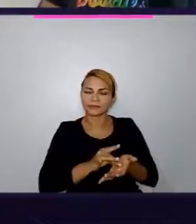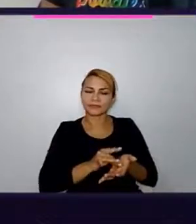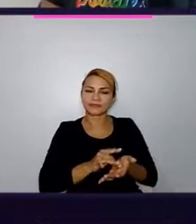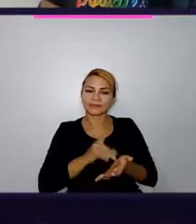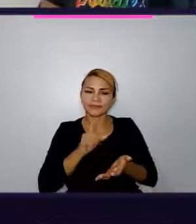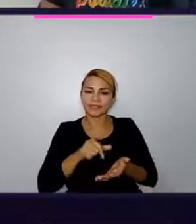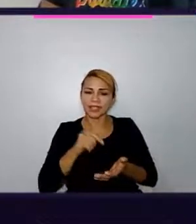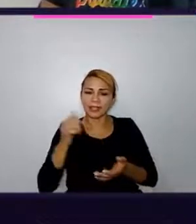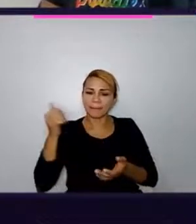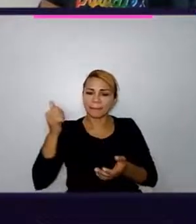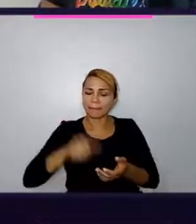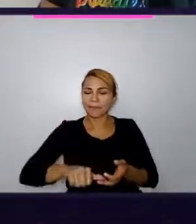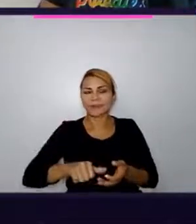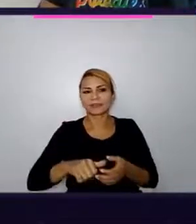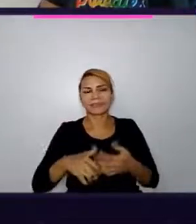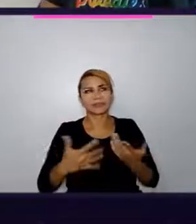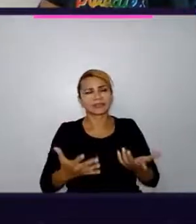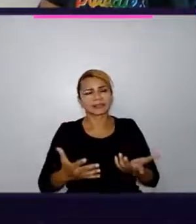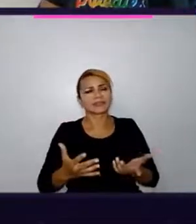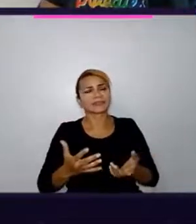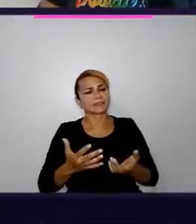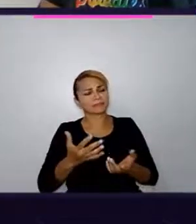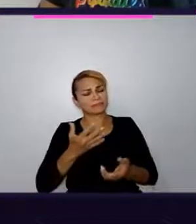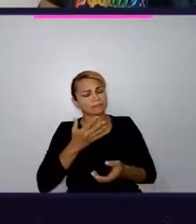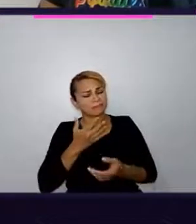gente fica ali, caramba, eu achei que estava tão massa.